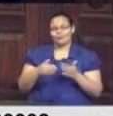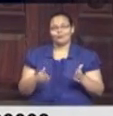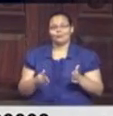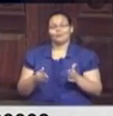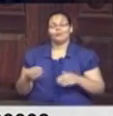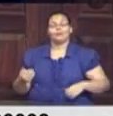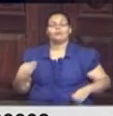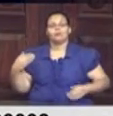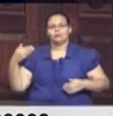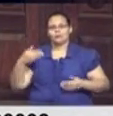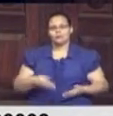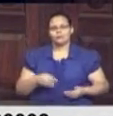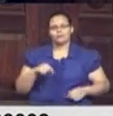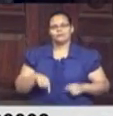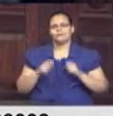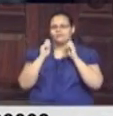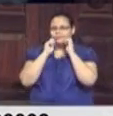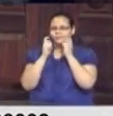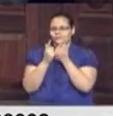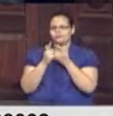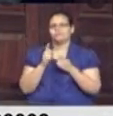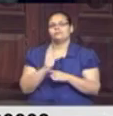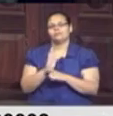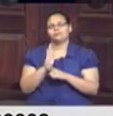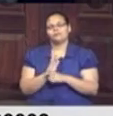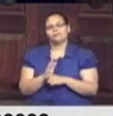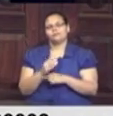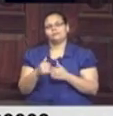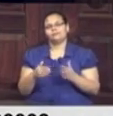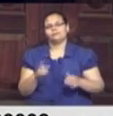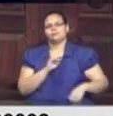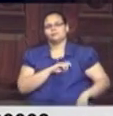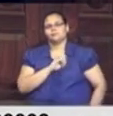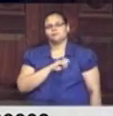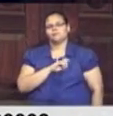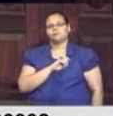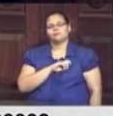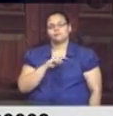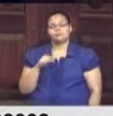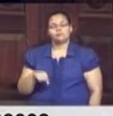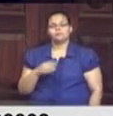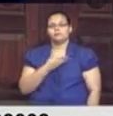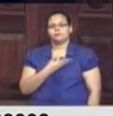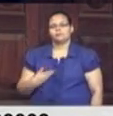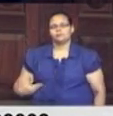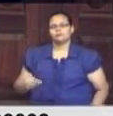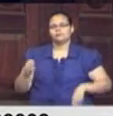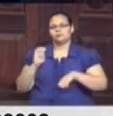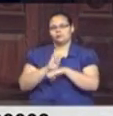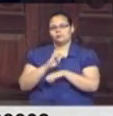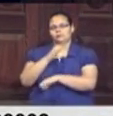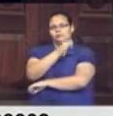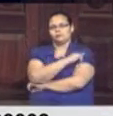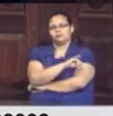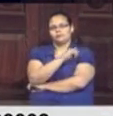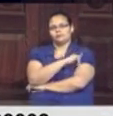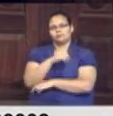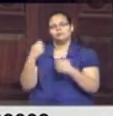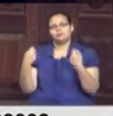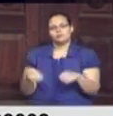casa, combatendo o pacote de maldade e combatendo, acima de tudo, a lógica desse governo. O Estado do Rio de Janeiro